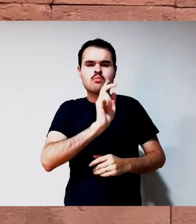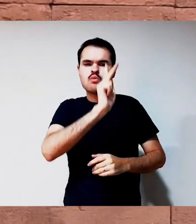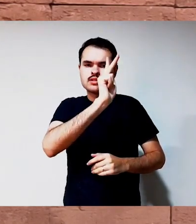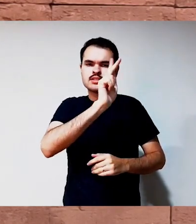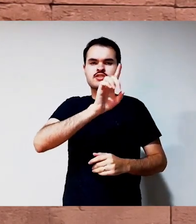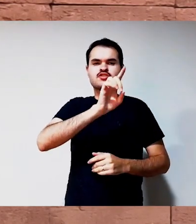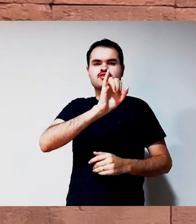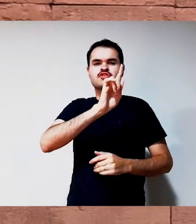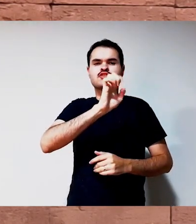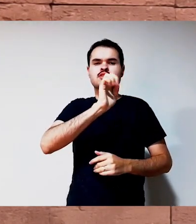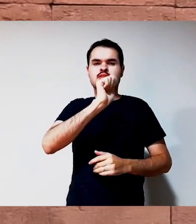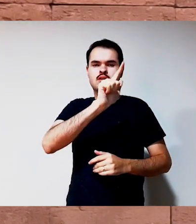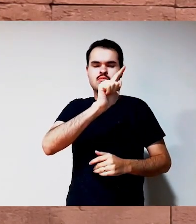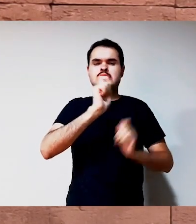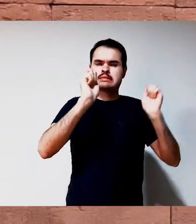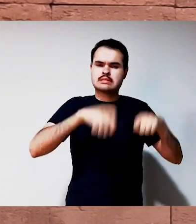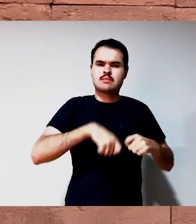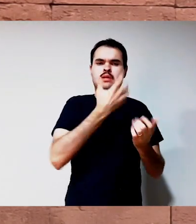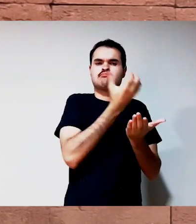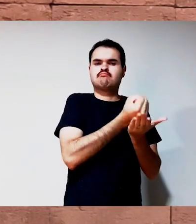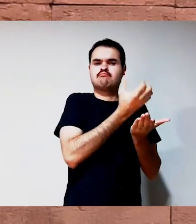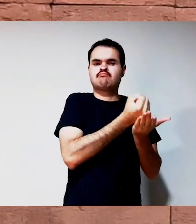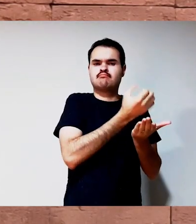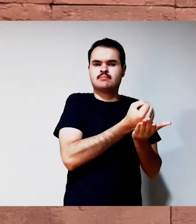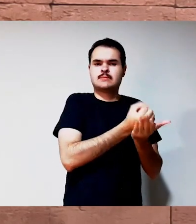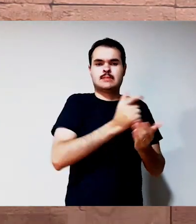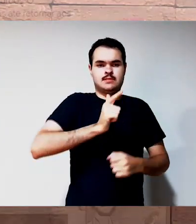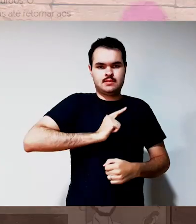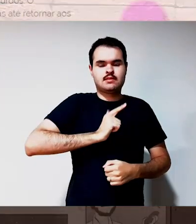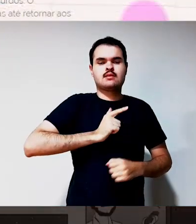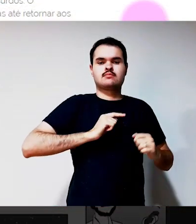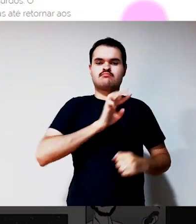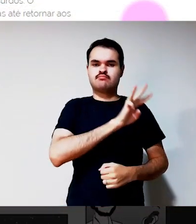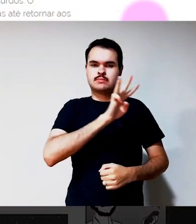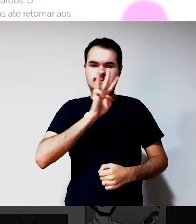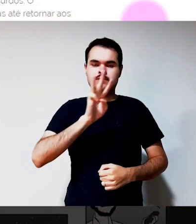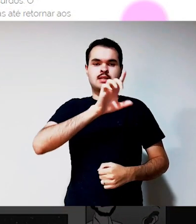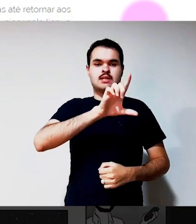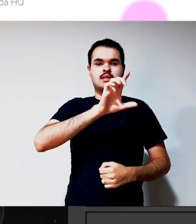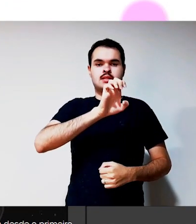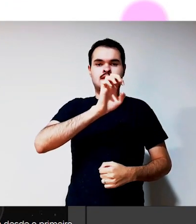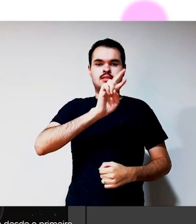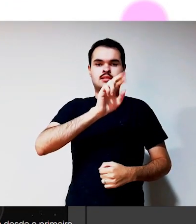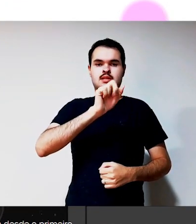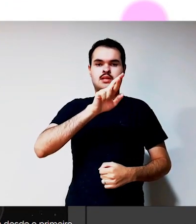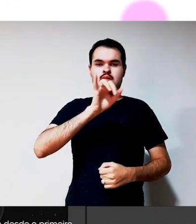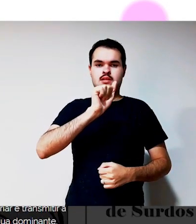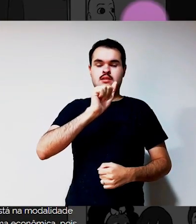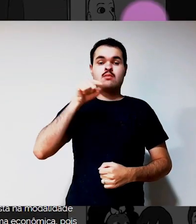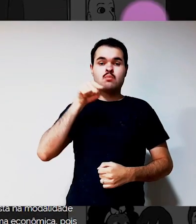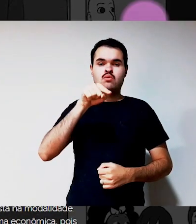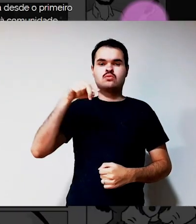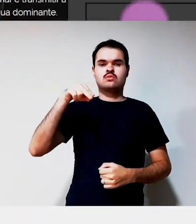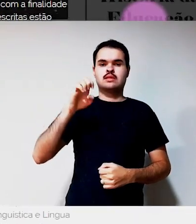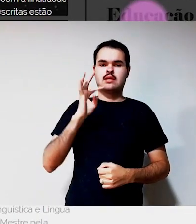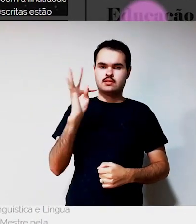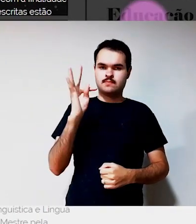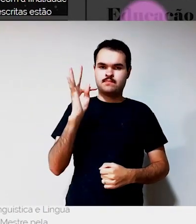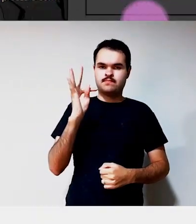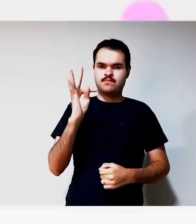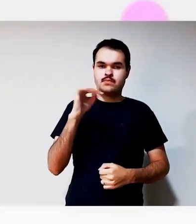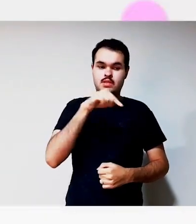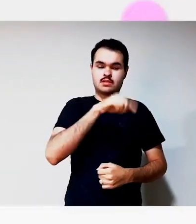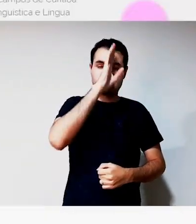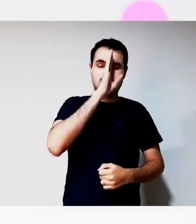Tem uma página personalizada para a SHQ em letraria.net, que tem também vídeos em